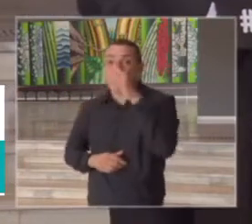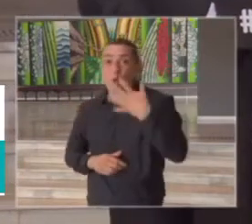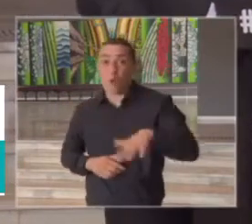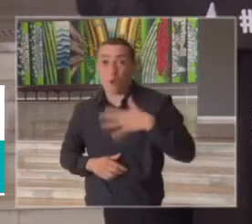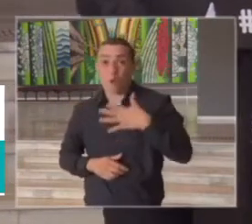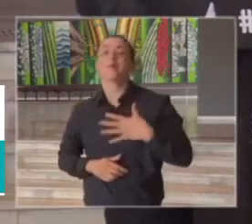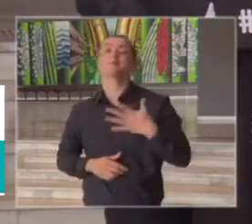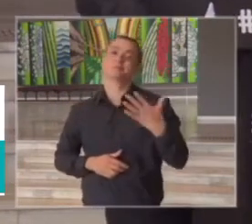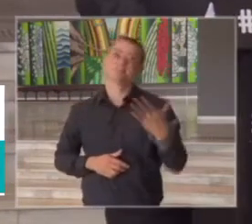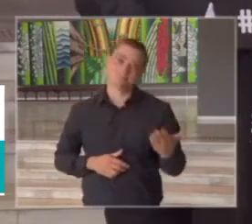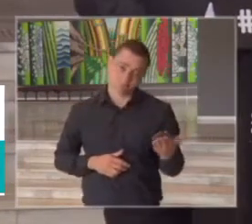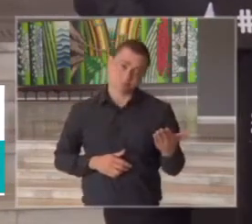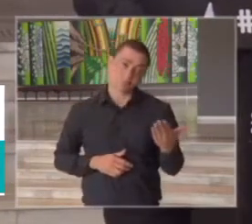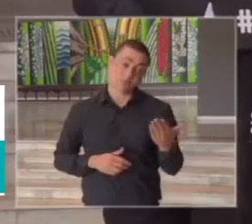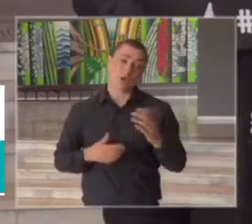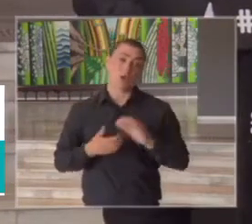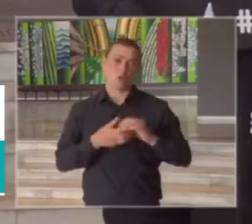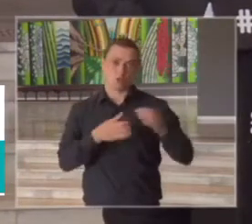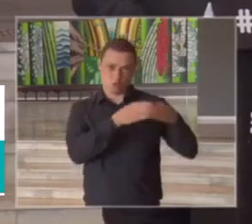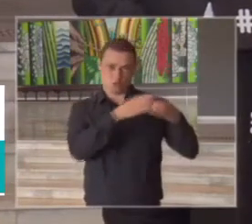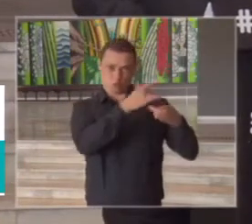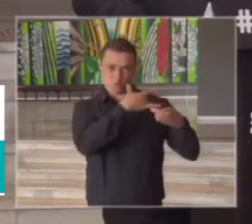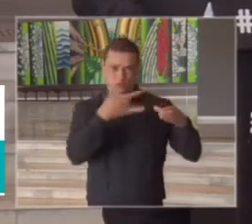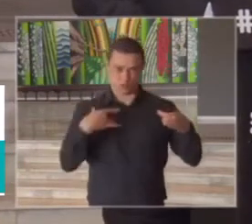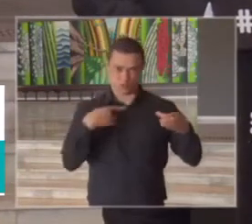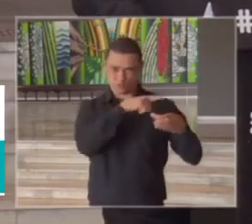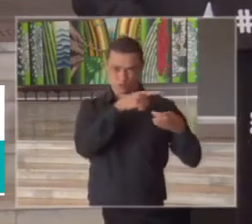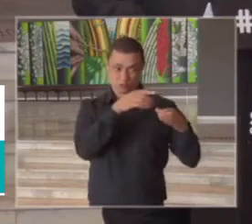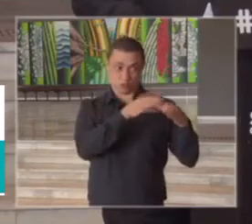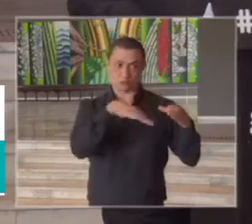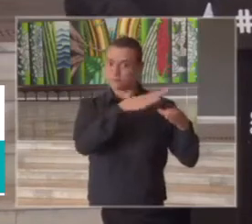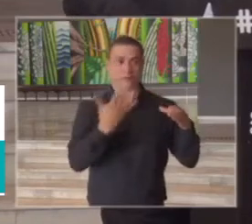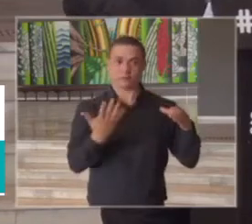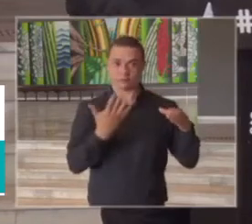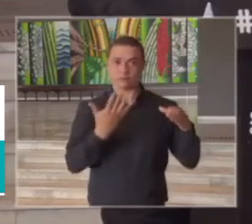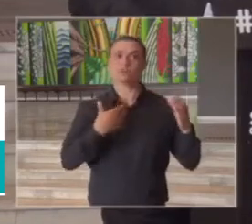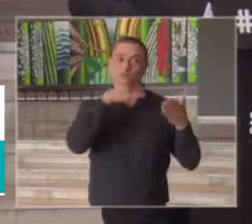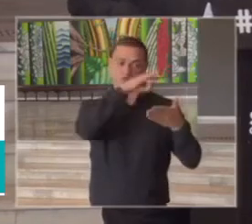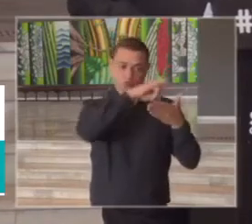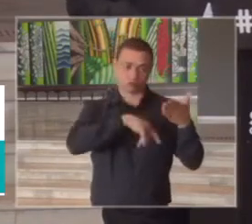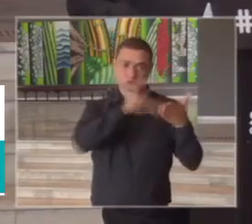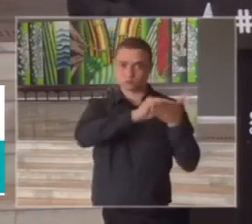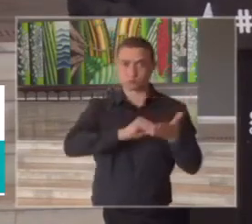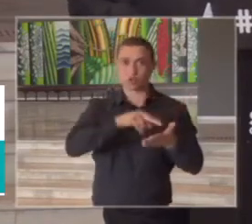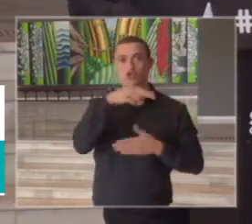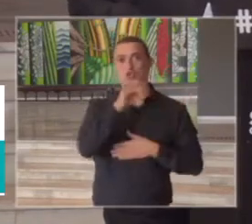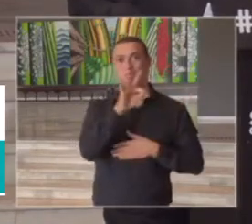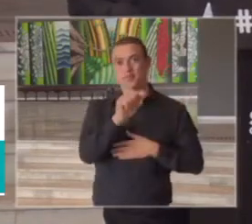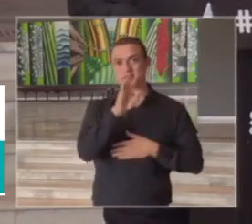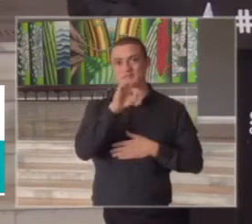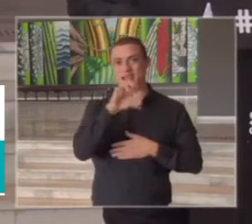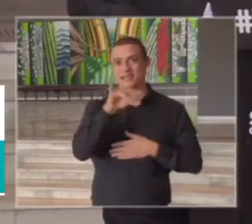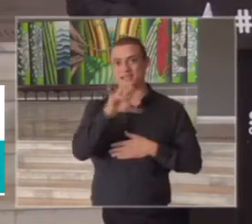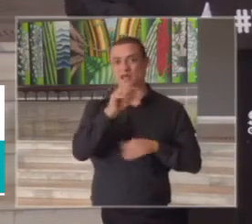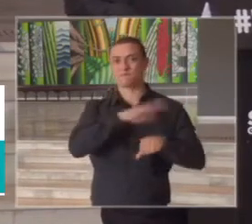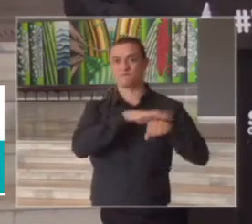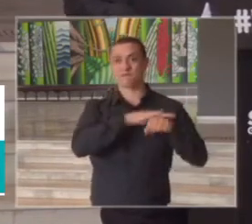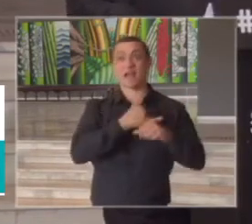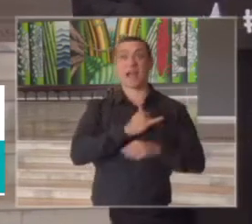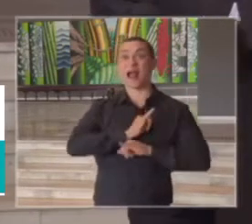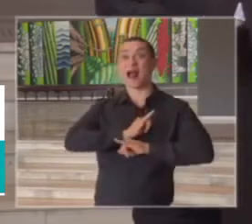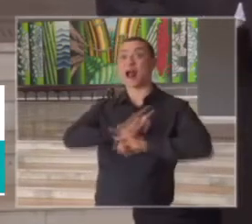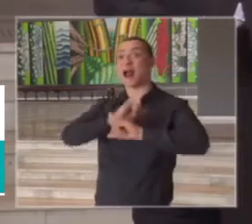então o comitê de saúde resolveu que ele vai sempre fazer esse